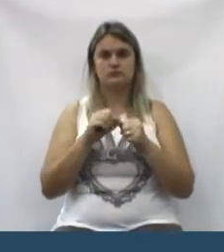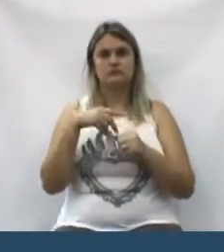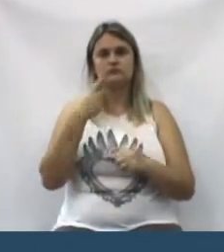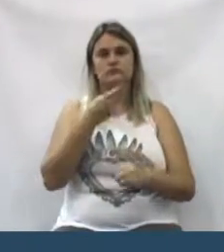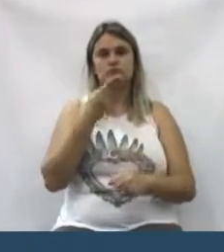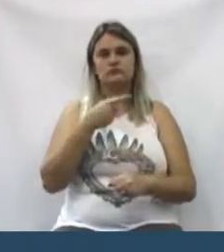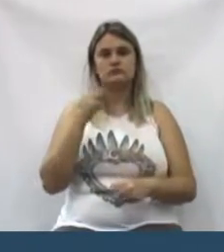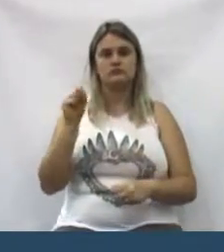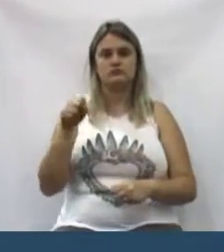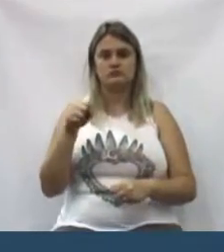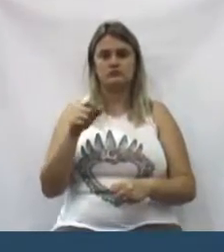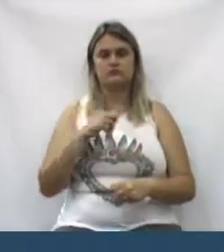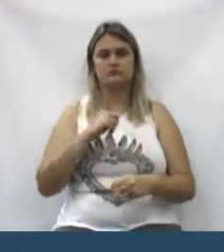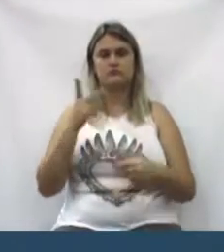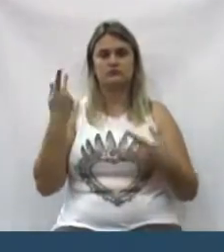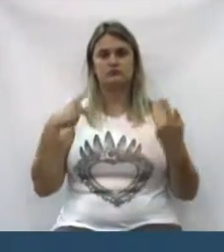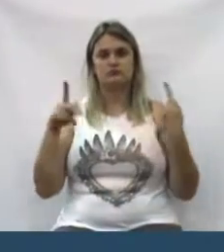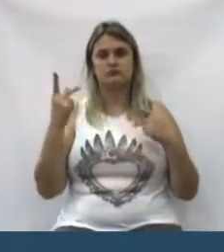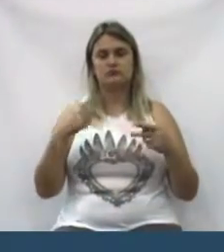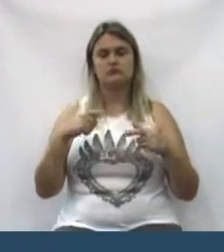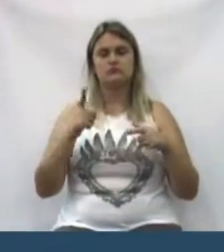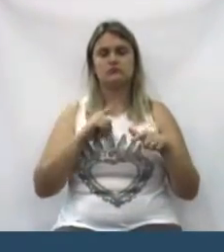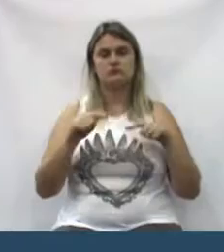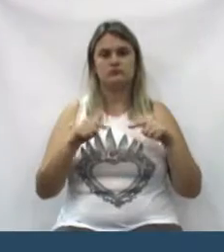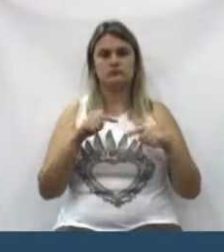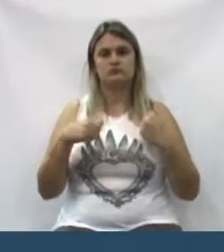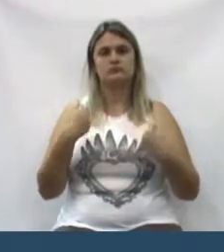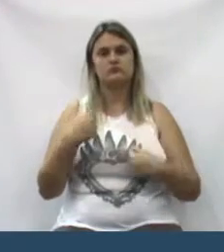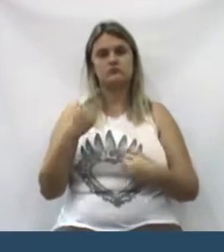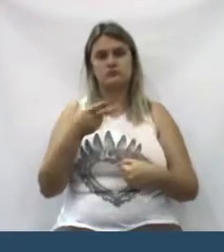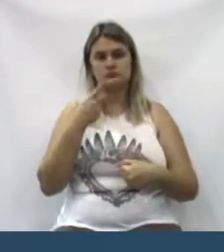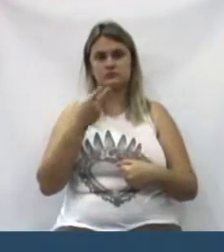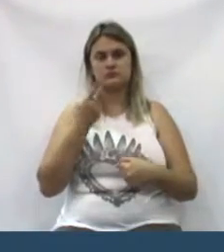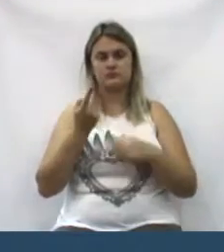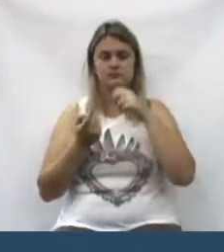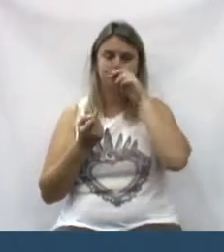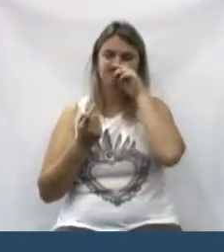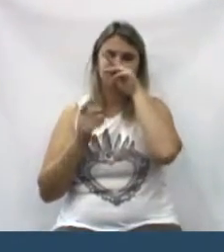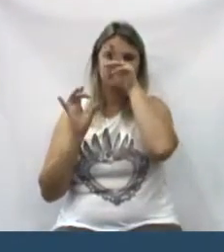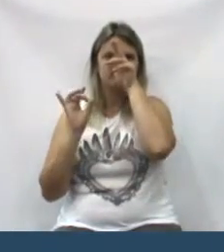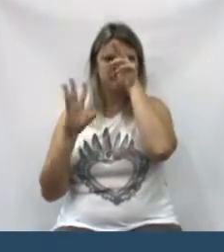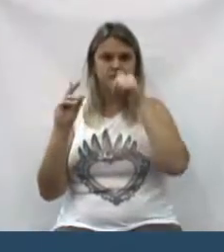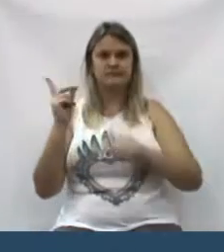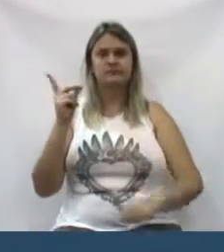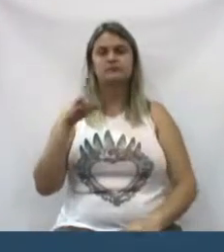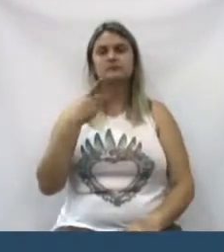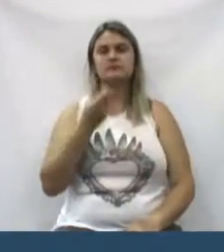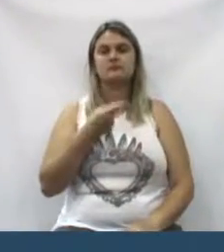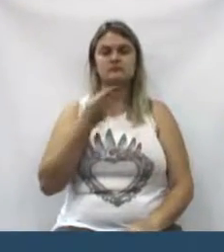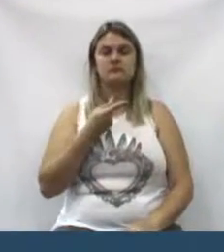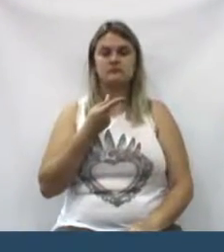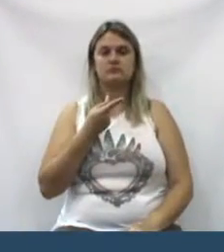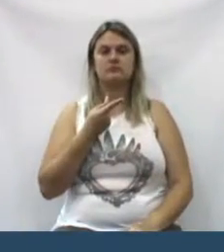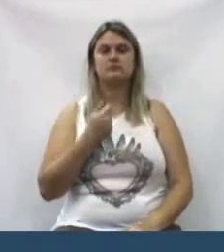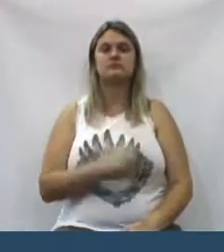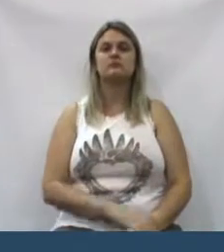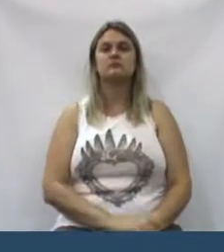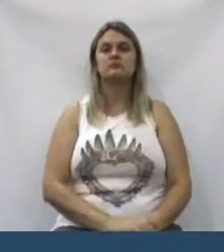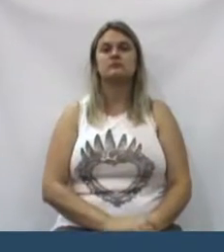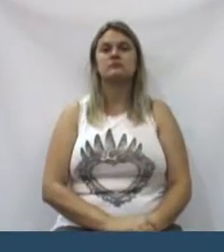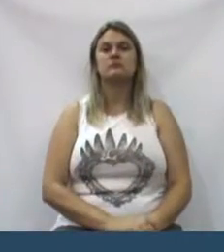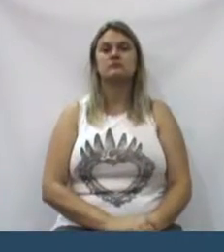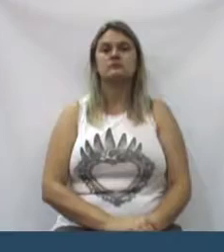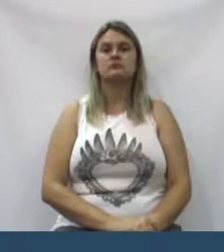falar sim quando tem um político trazendo trabalhando tem que falar só não se fala só não fala